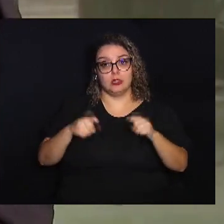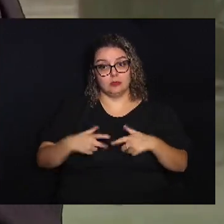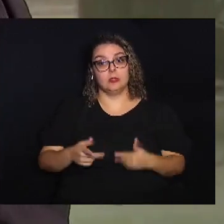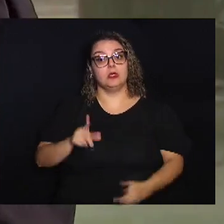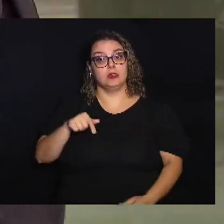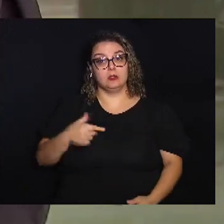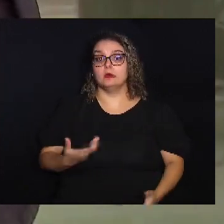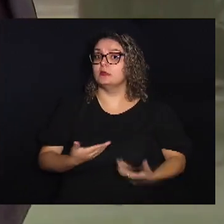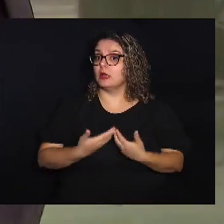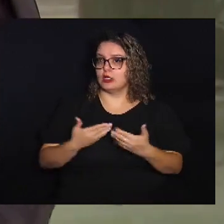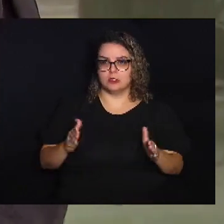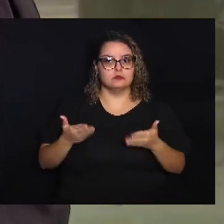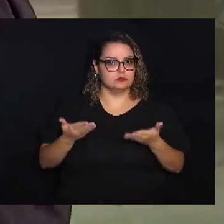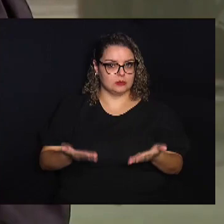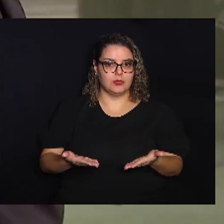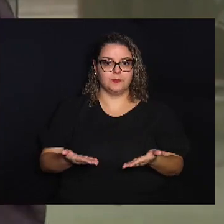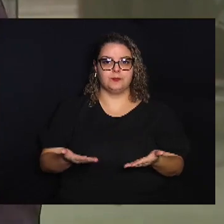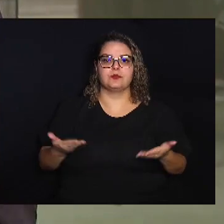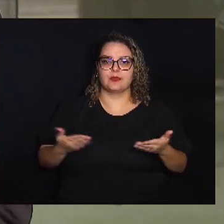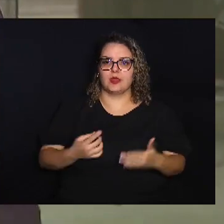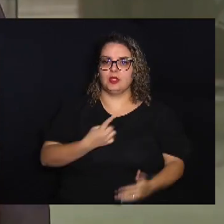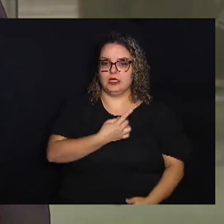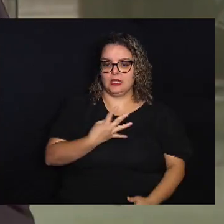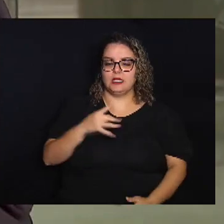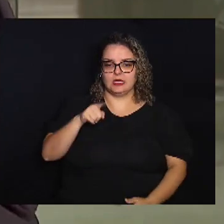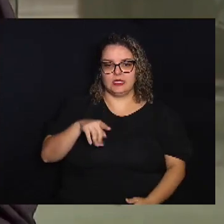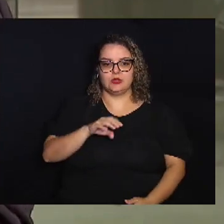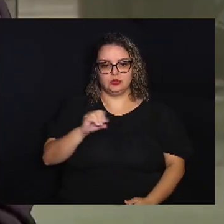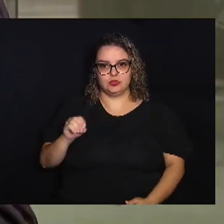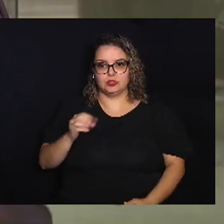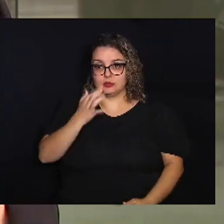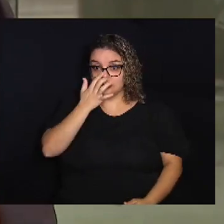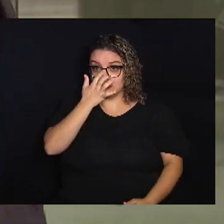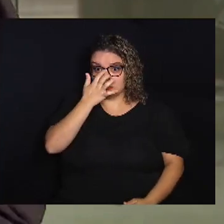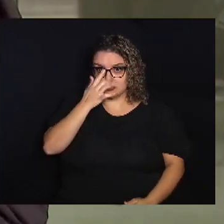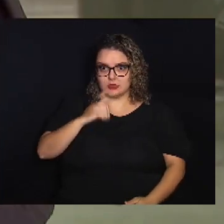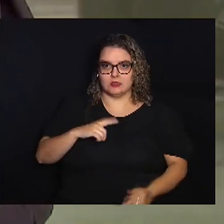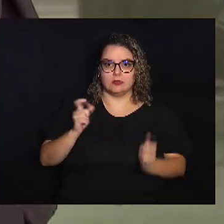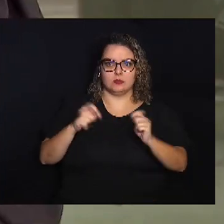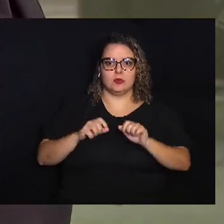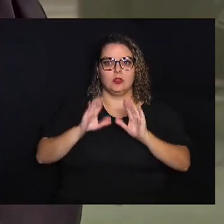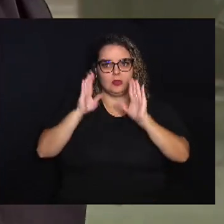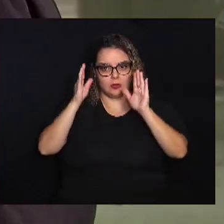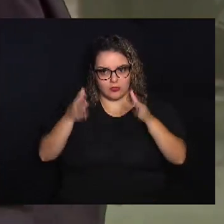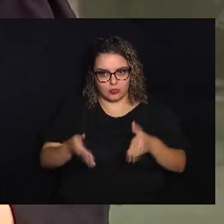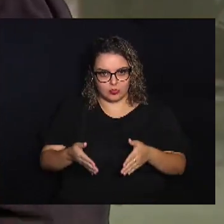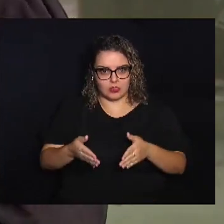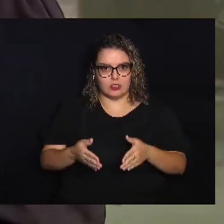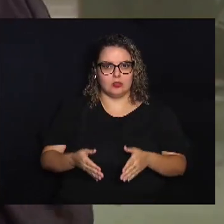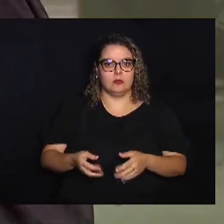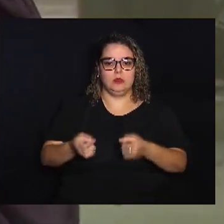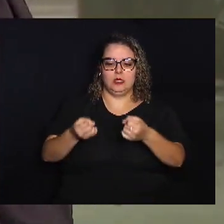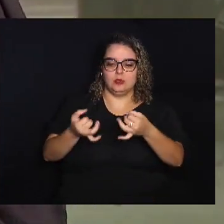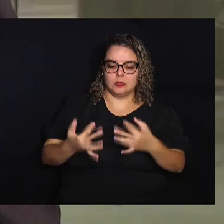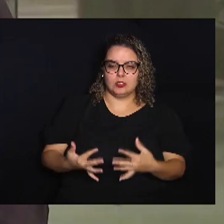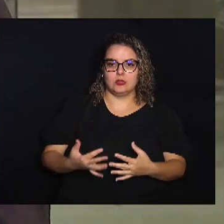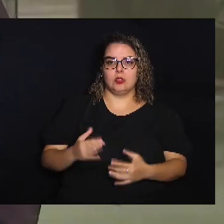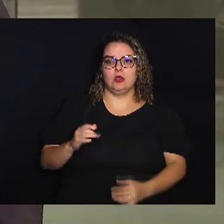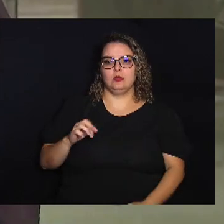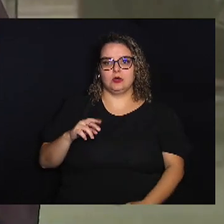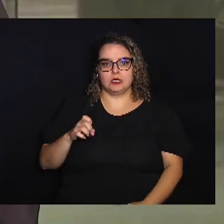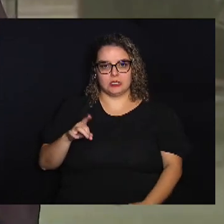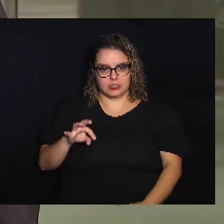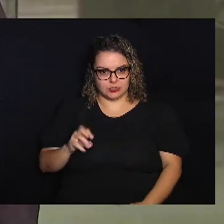está aqui à disposição, agora às 14 horas nós temos uma capacitação voltada para orientação ao crédito